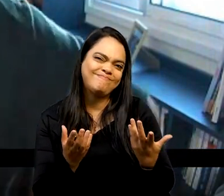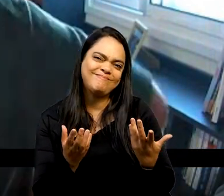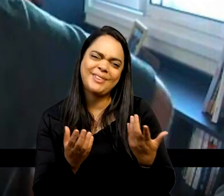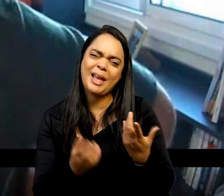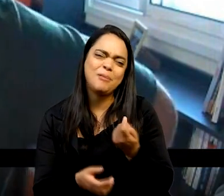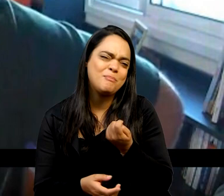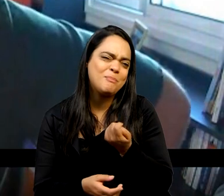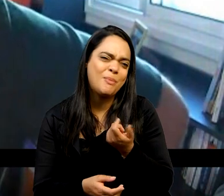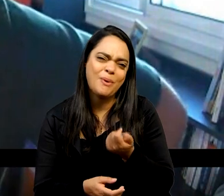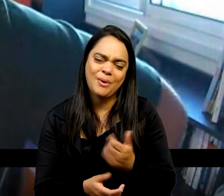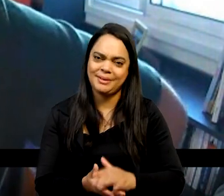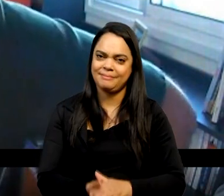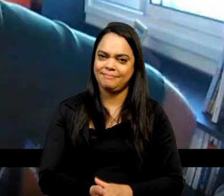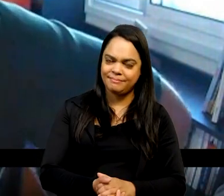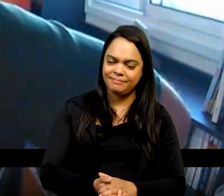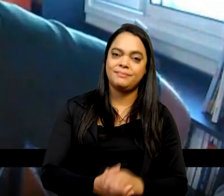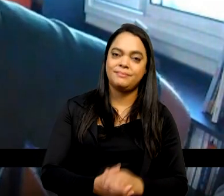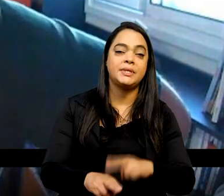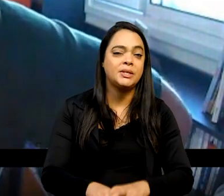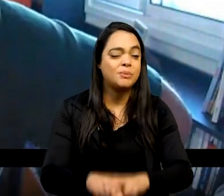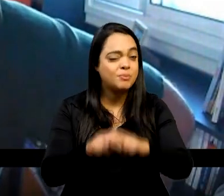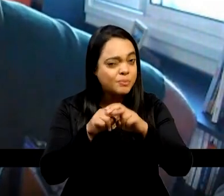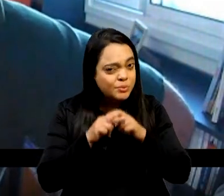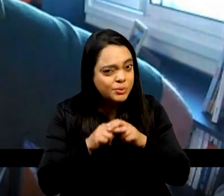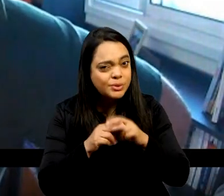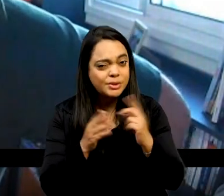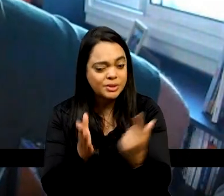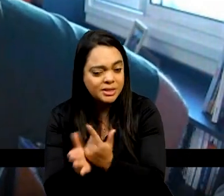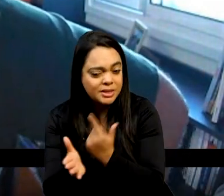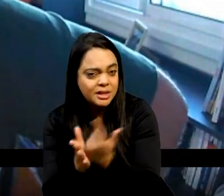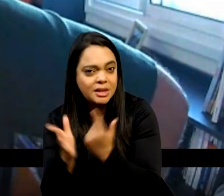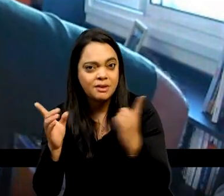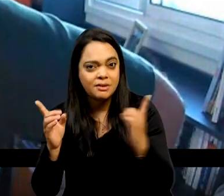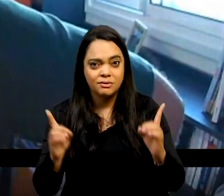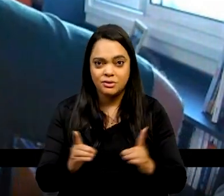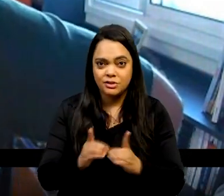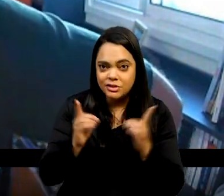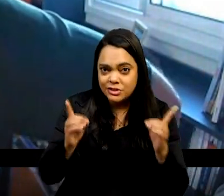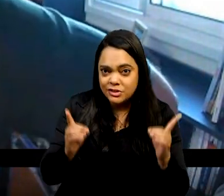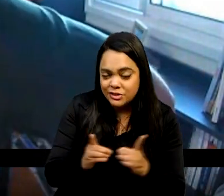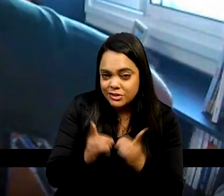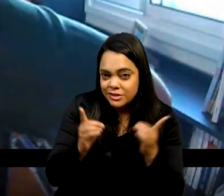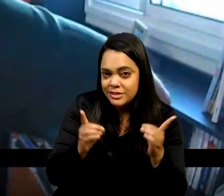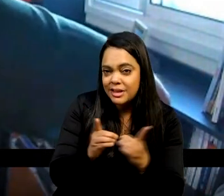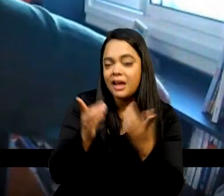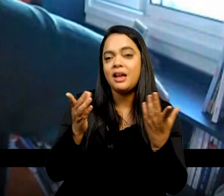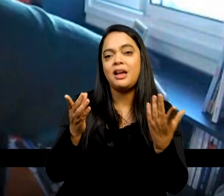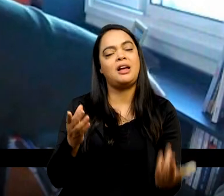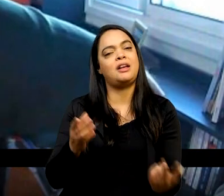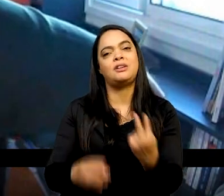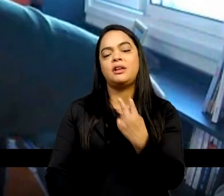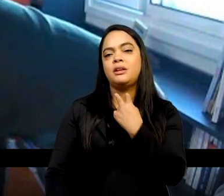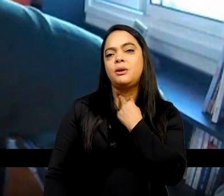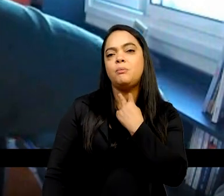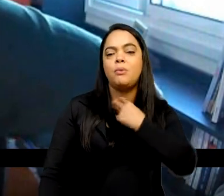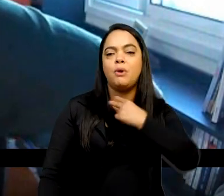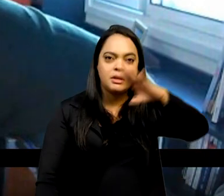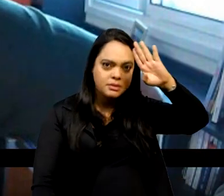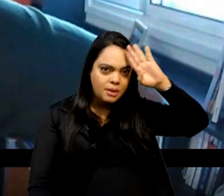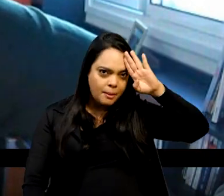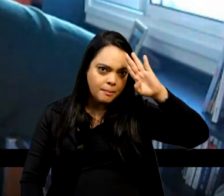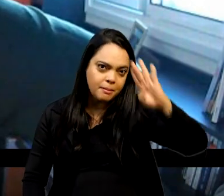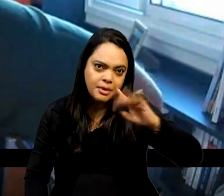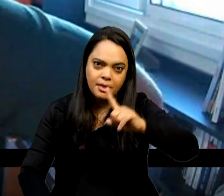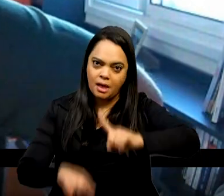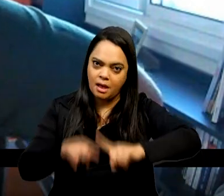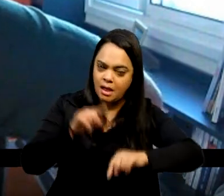É por isso, então, que o livro didático, ele não deve ser o principal material de utilização